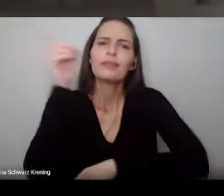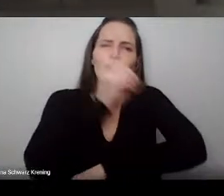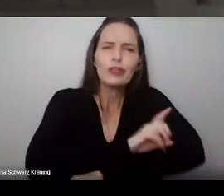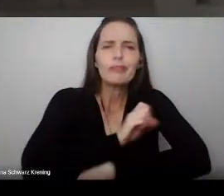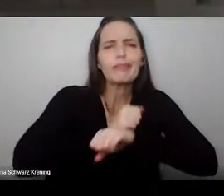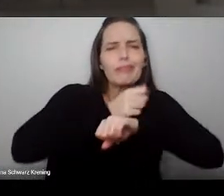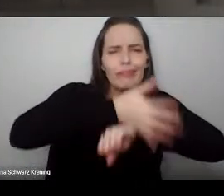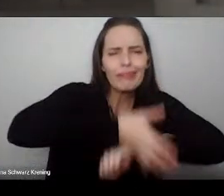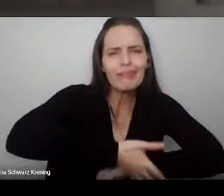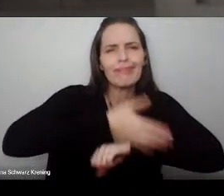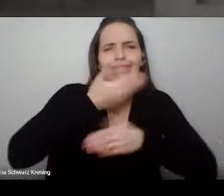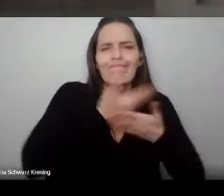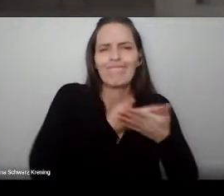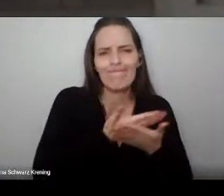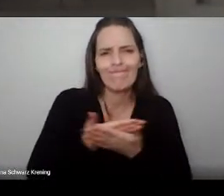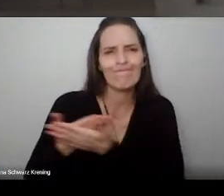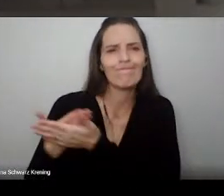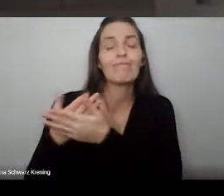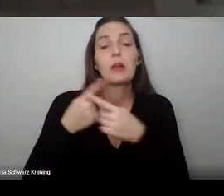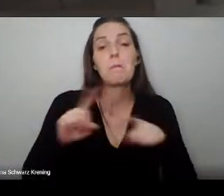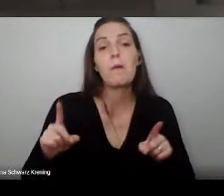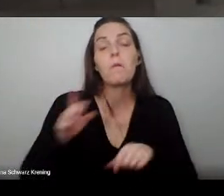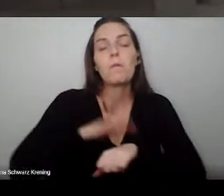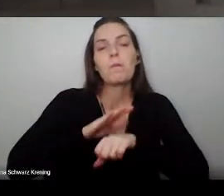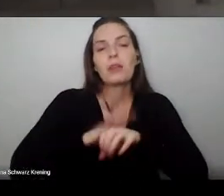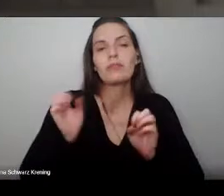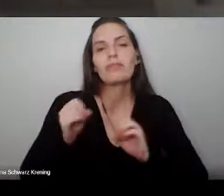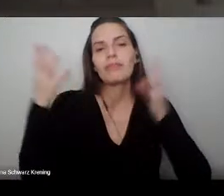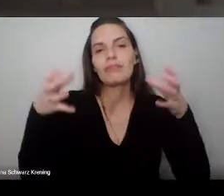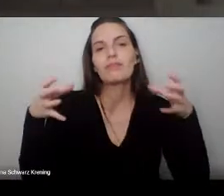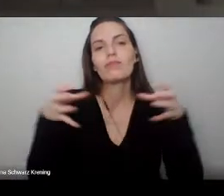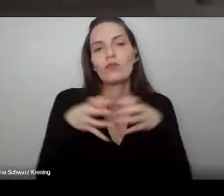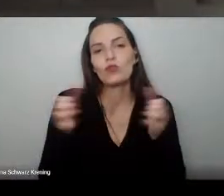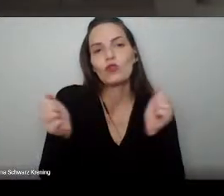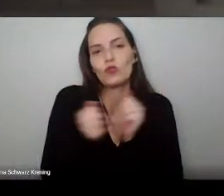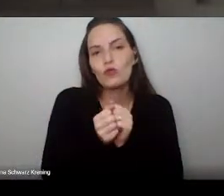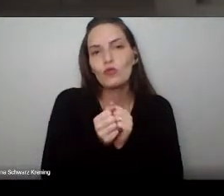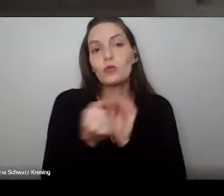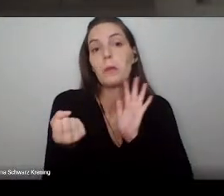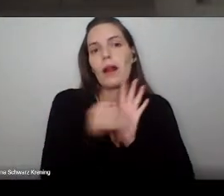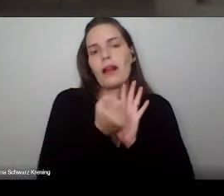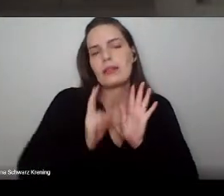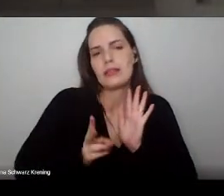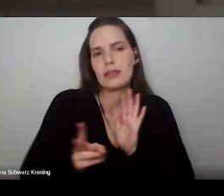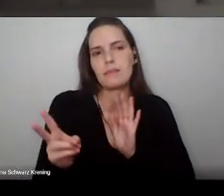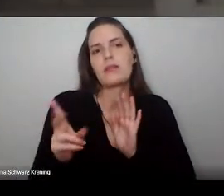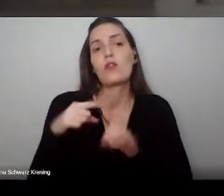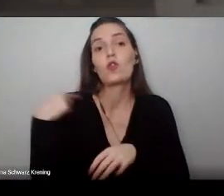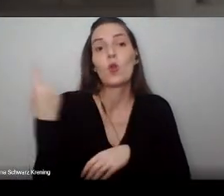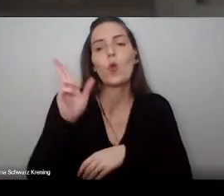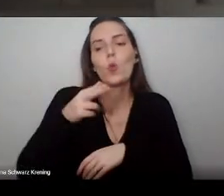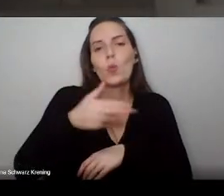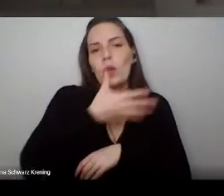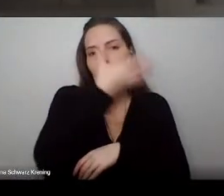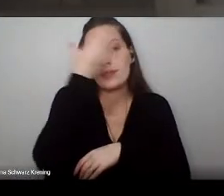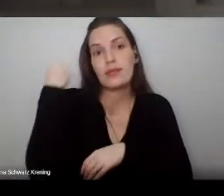que sempre ficarão marcadas. Acima disso tudo, nunca deixamos de seguir o nosso propósito, o de nos tornar físicos